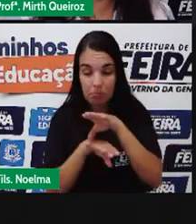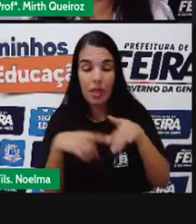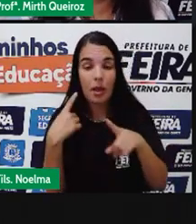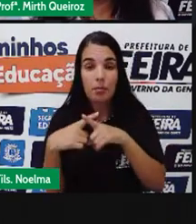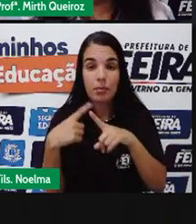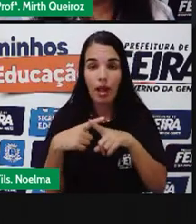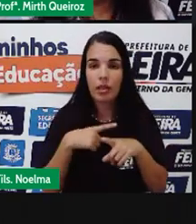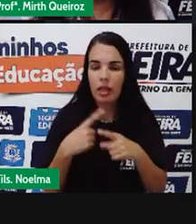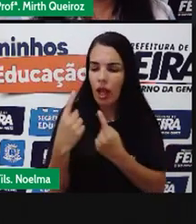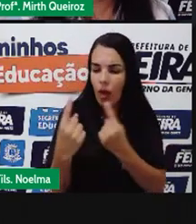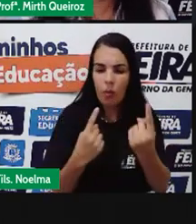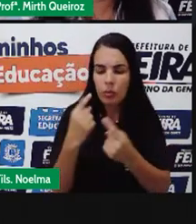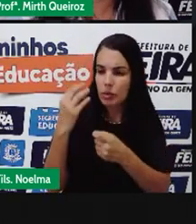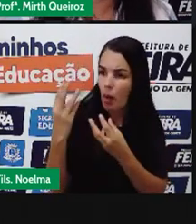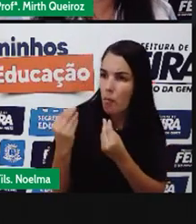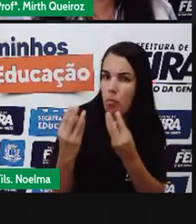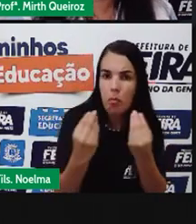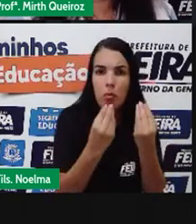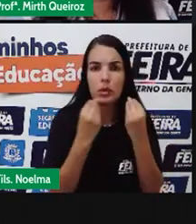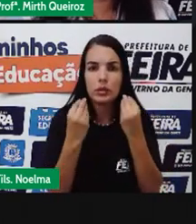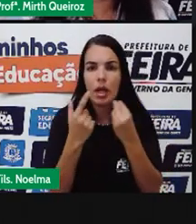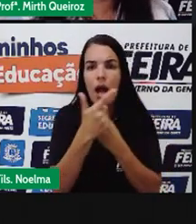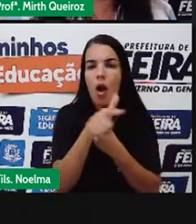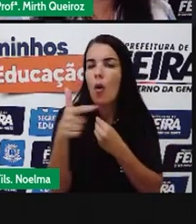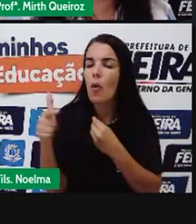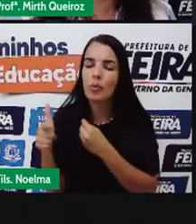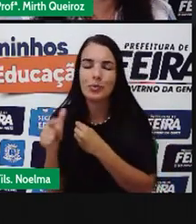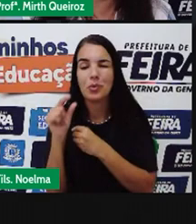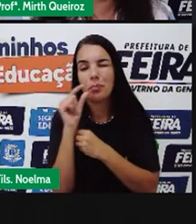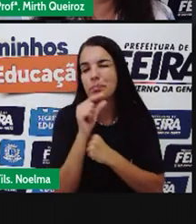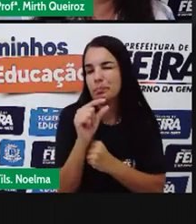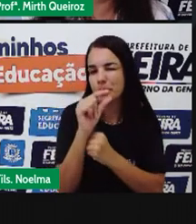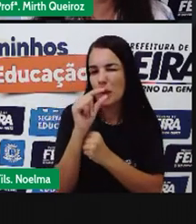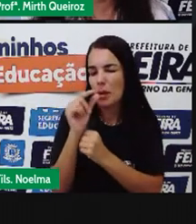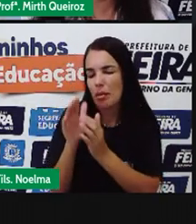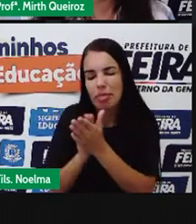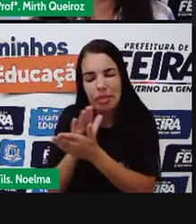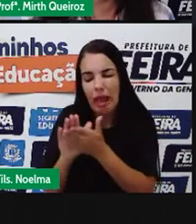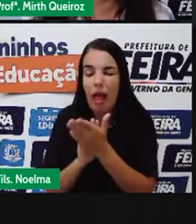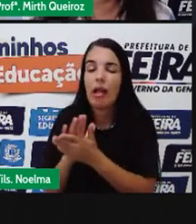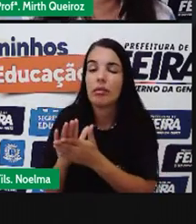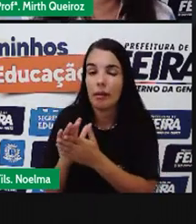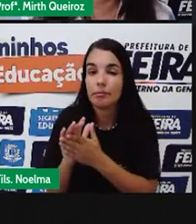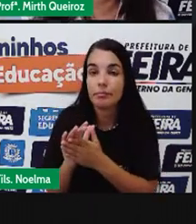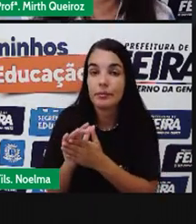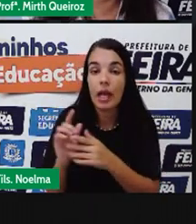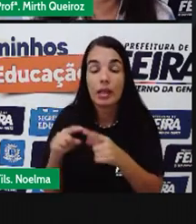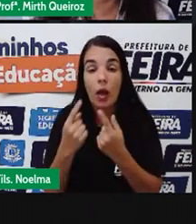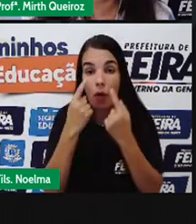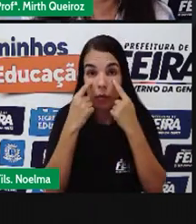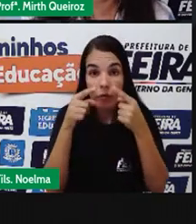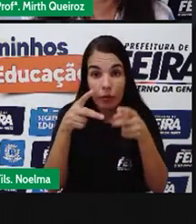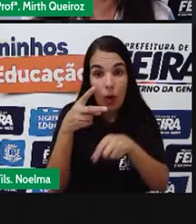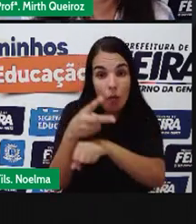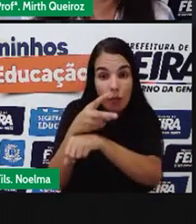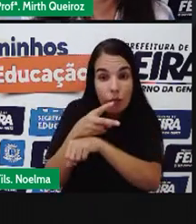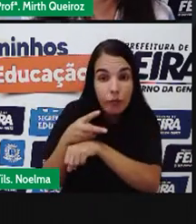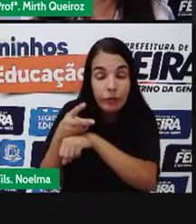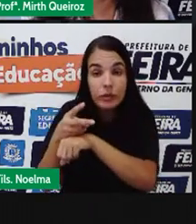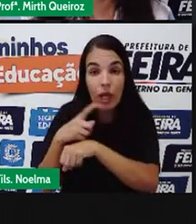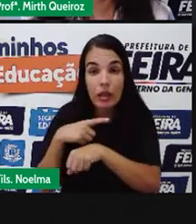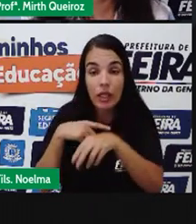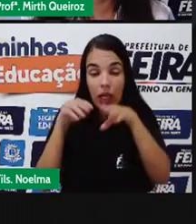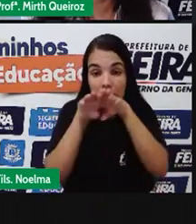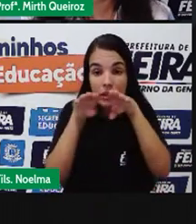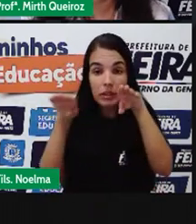alguns Tem muito E outros Outros Infelizmente Não tem nada E sobre esse vídeo A gente viu Que a desigualdade